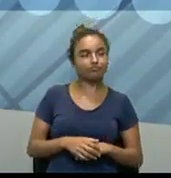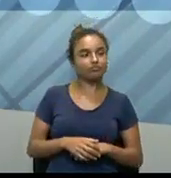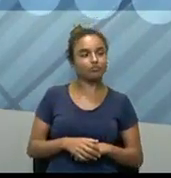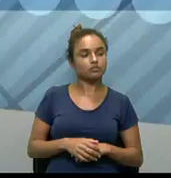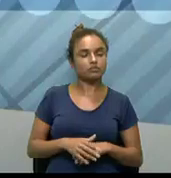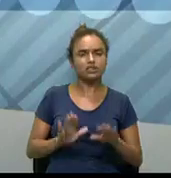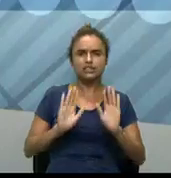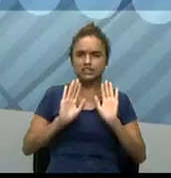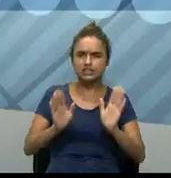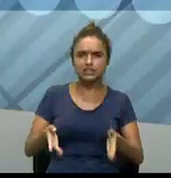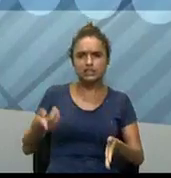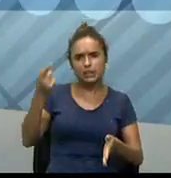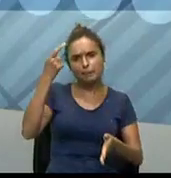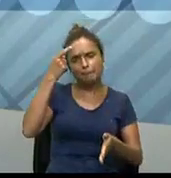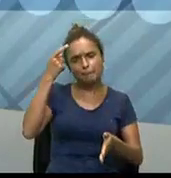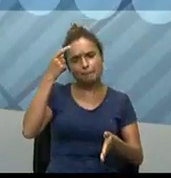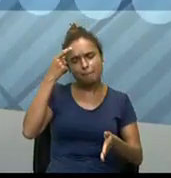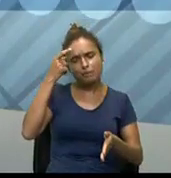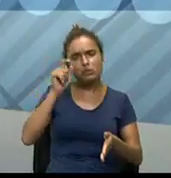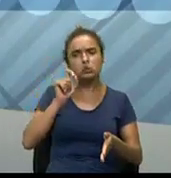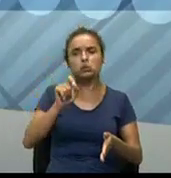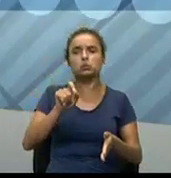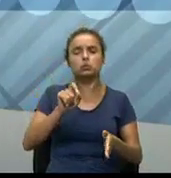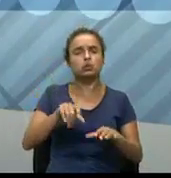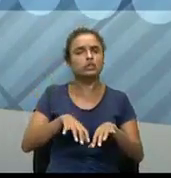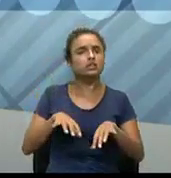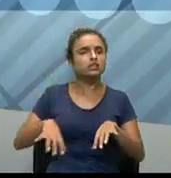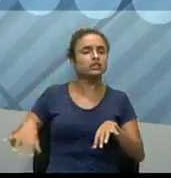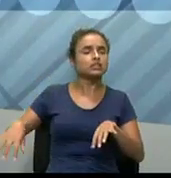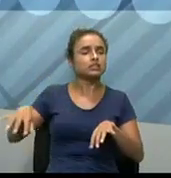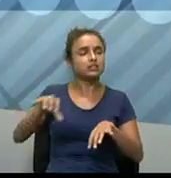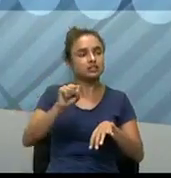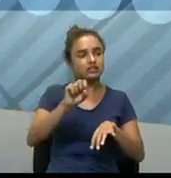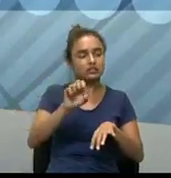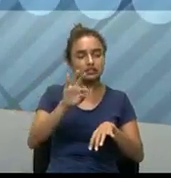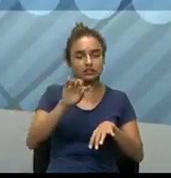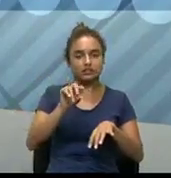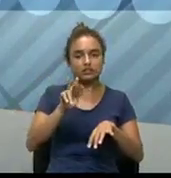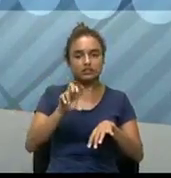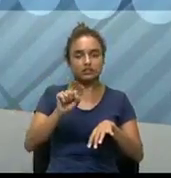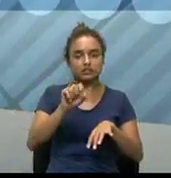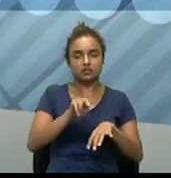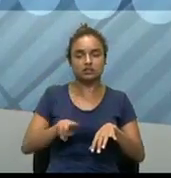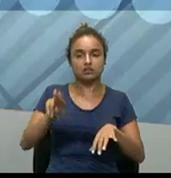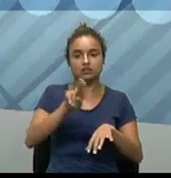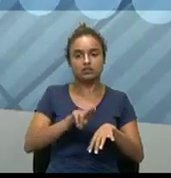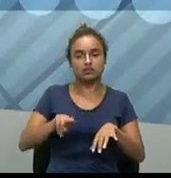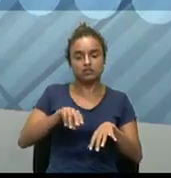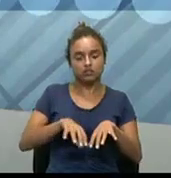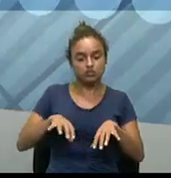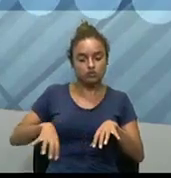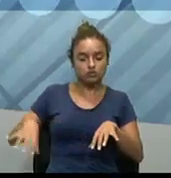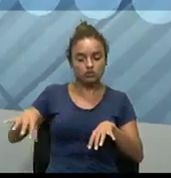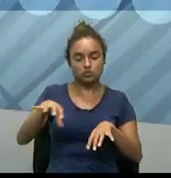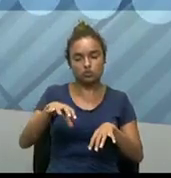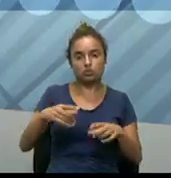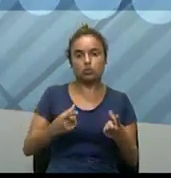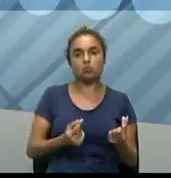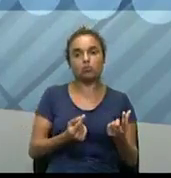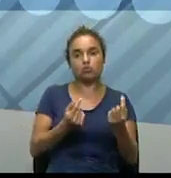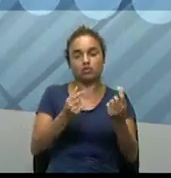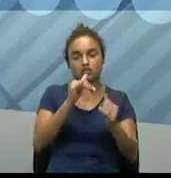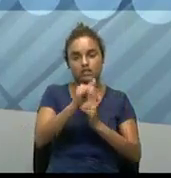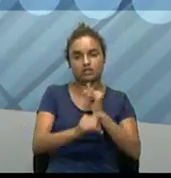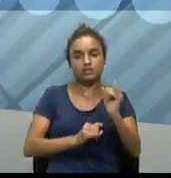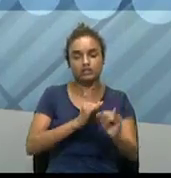Se a gente for ver, né? Então, quais são os setores que estão utilizando a moeda virtual? A gente vê aí